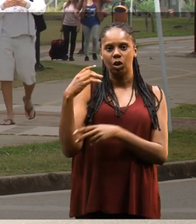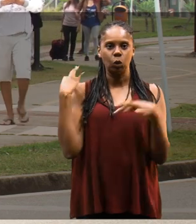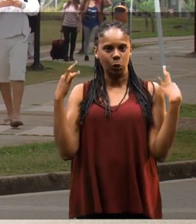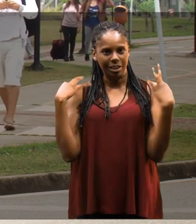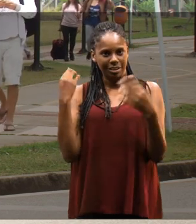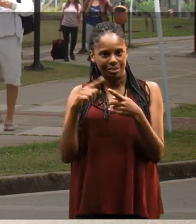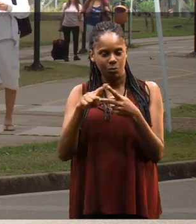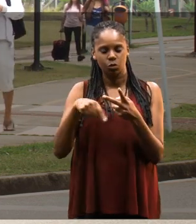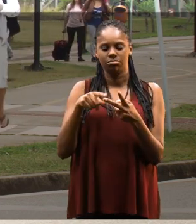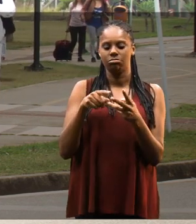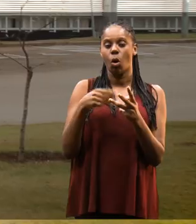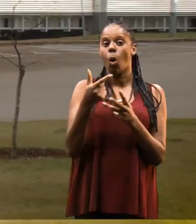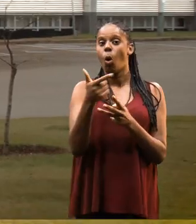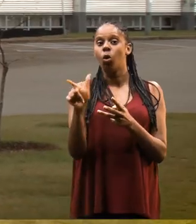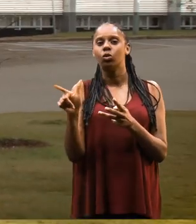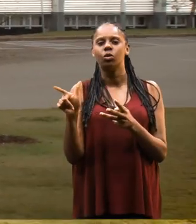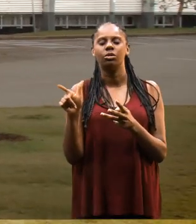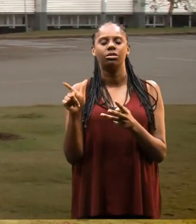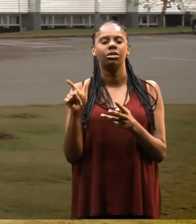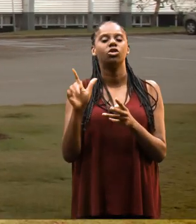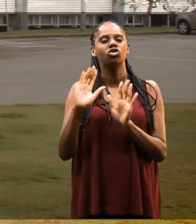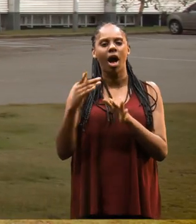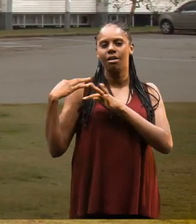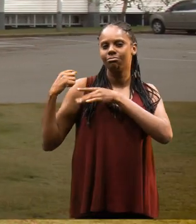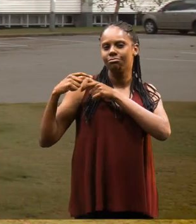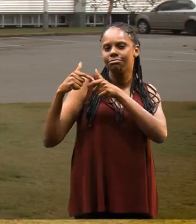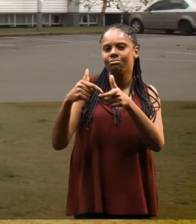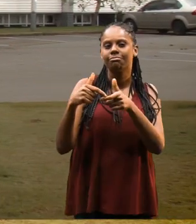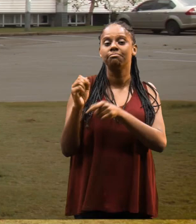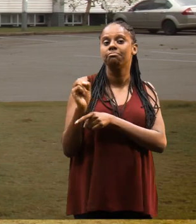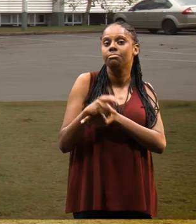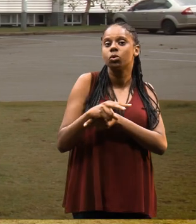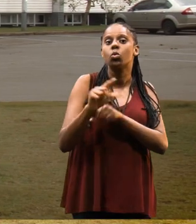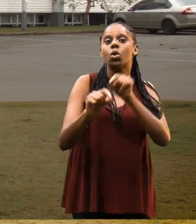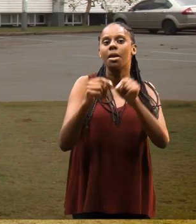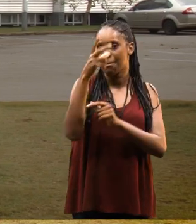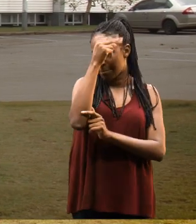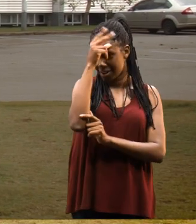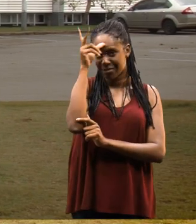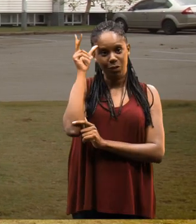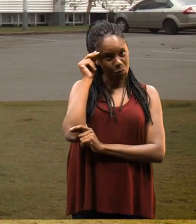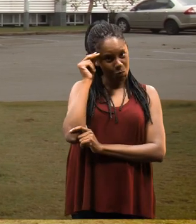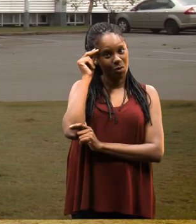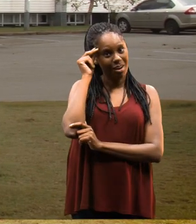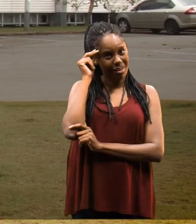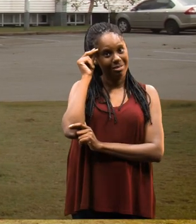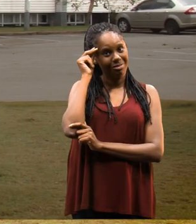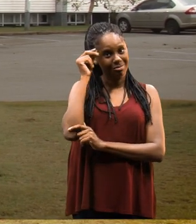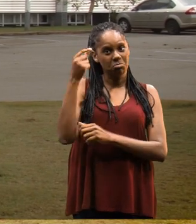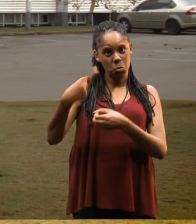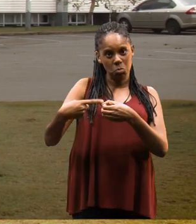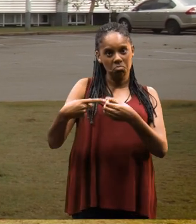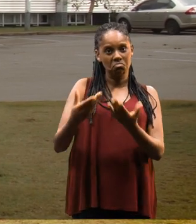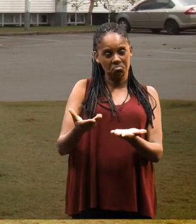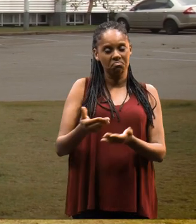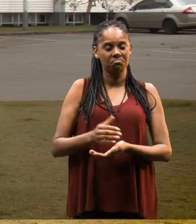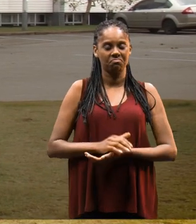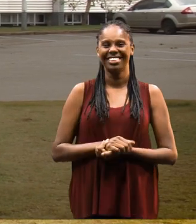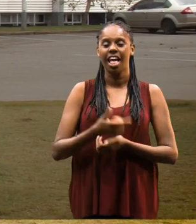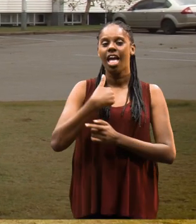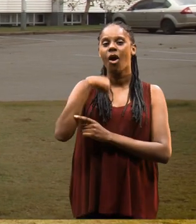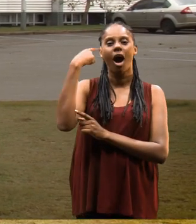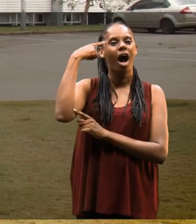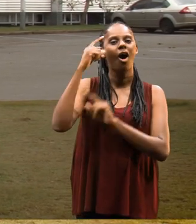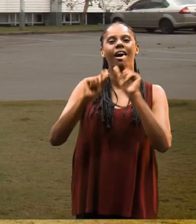viagem e turismo. Alguns já, tradicionalmente, estão se inserindo nas prefeituras municipais.